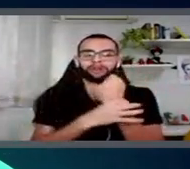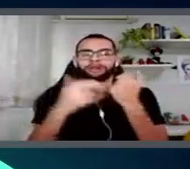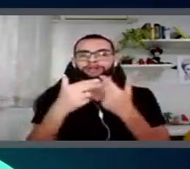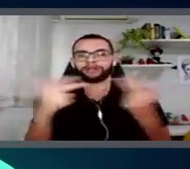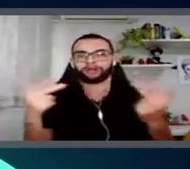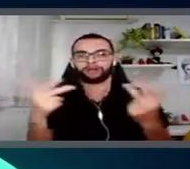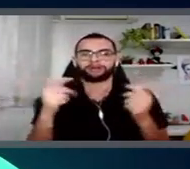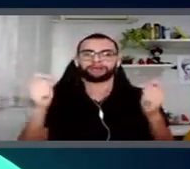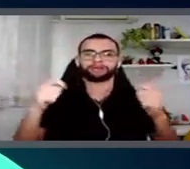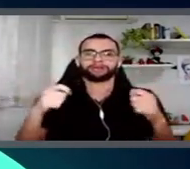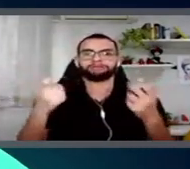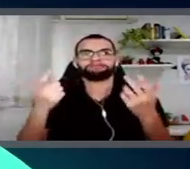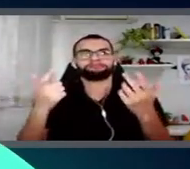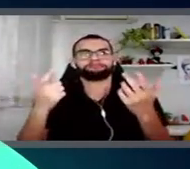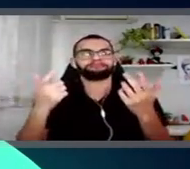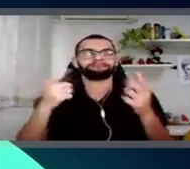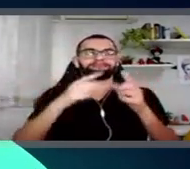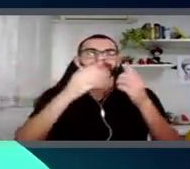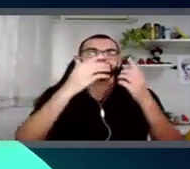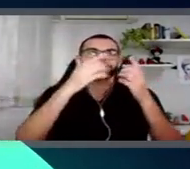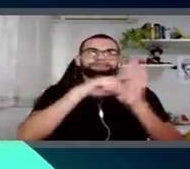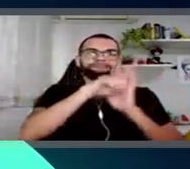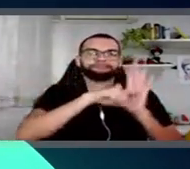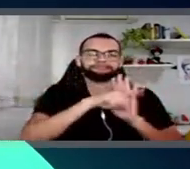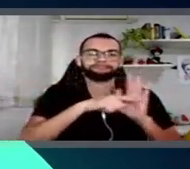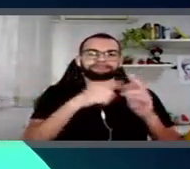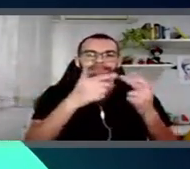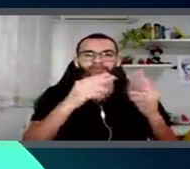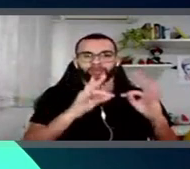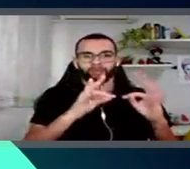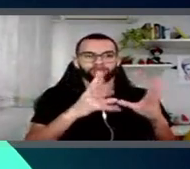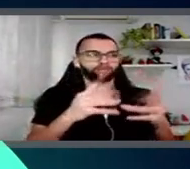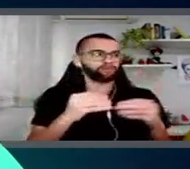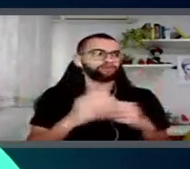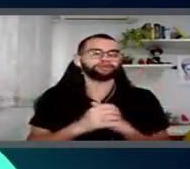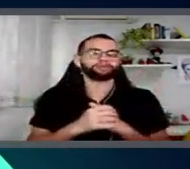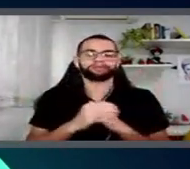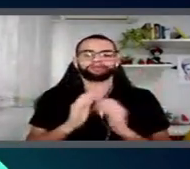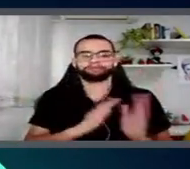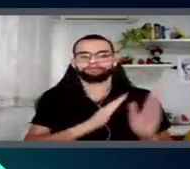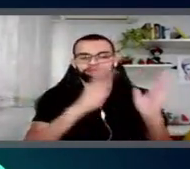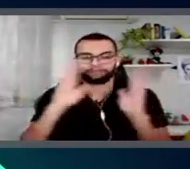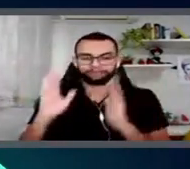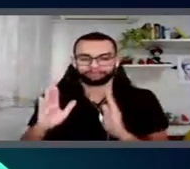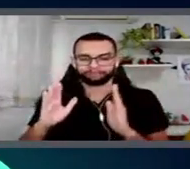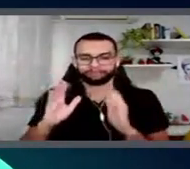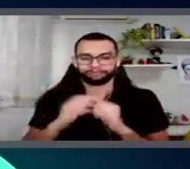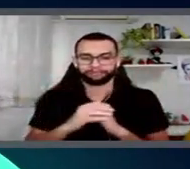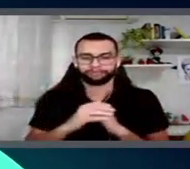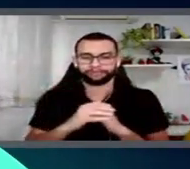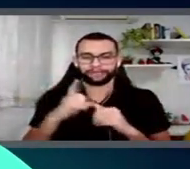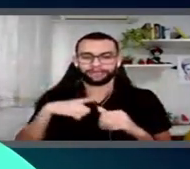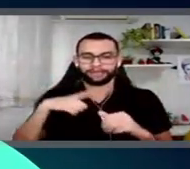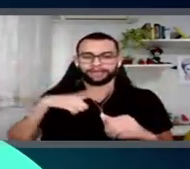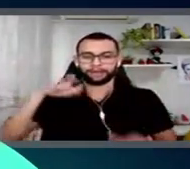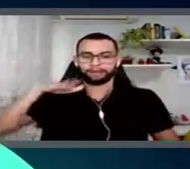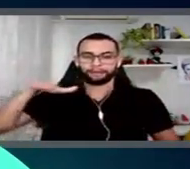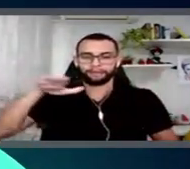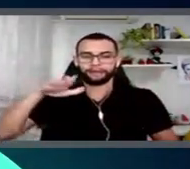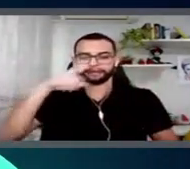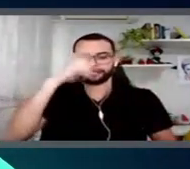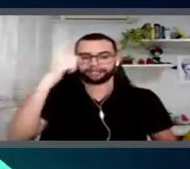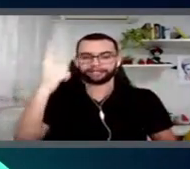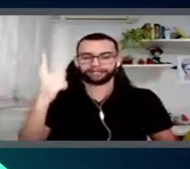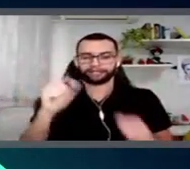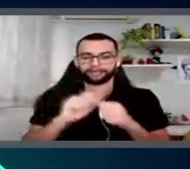acesso, privacidade, segurança, auditoria, enfim. De tudo isso. A parte de tools é a parte em a gente faz inovação, tá? É onde